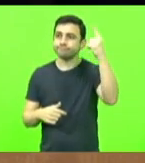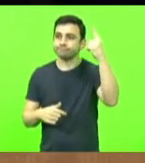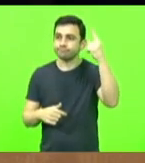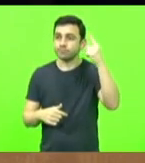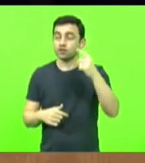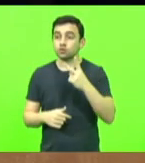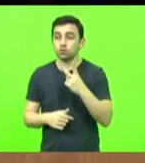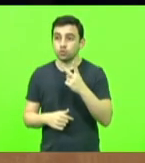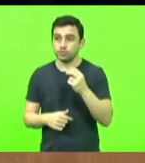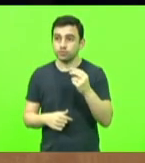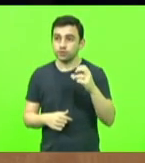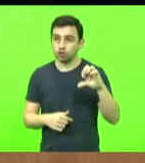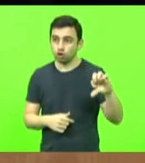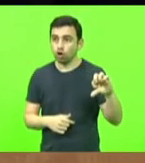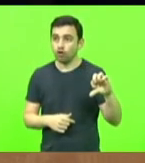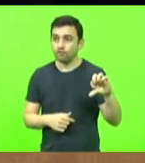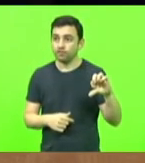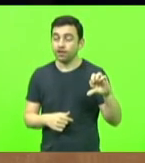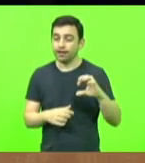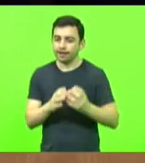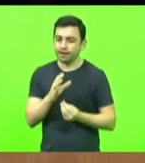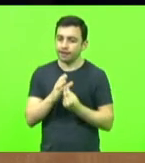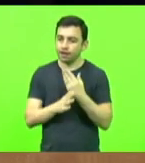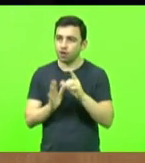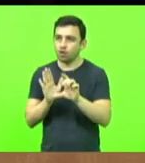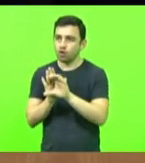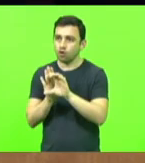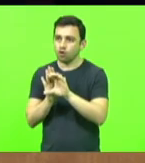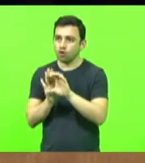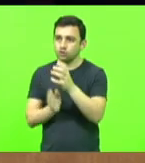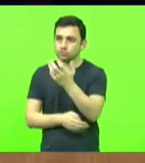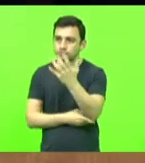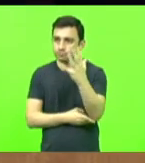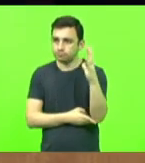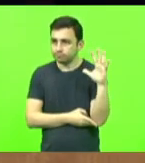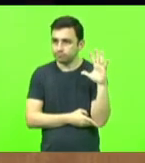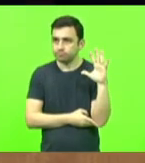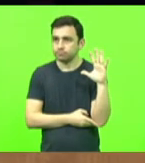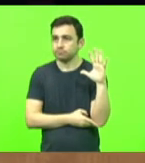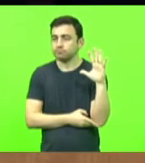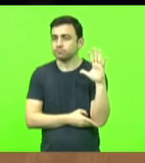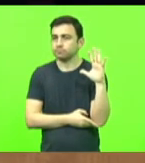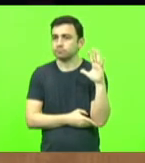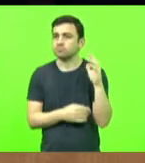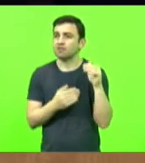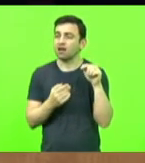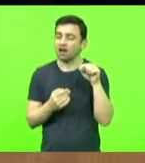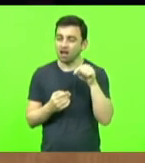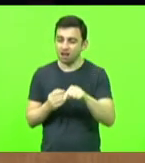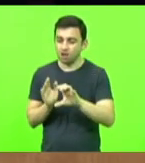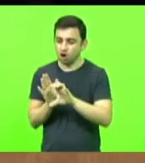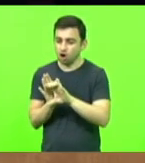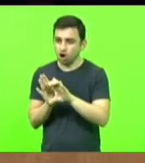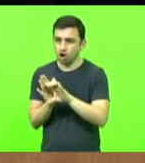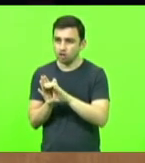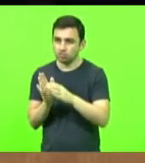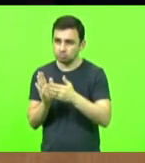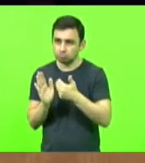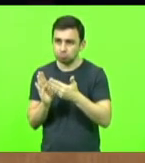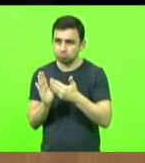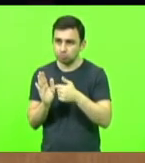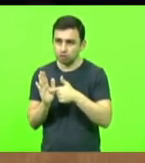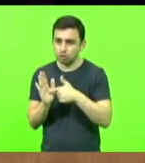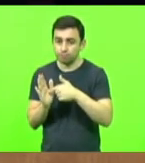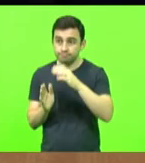para a criação do Código Ambiental, um código que, vale ressaltar, seu pioneirismo.